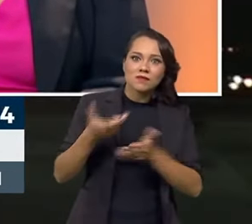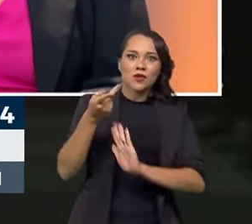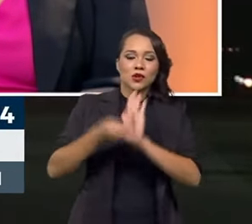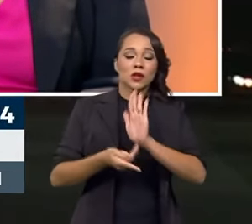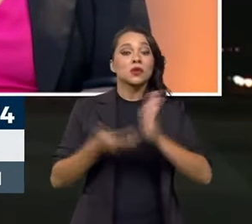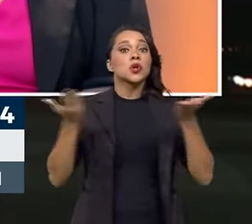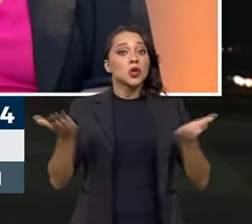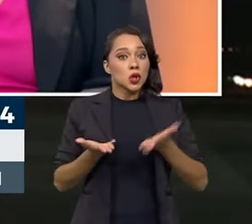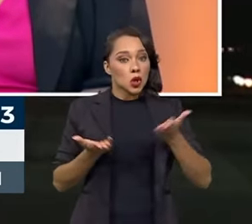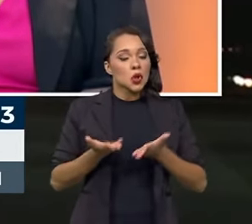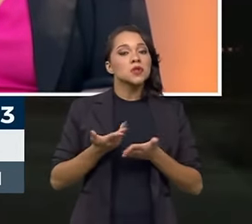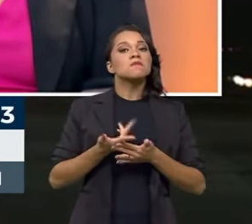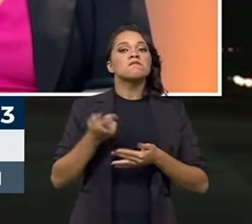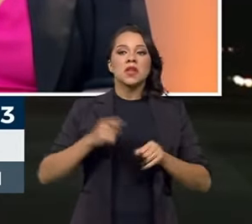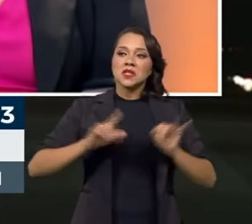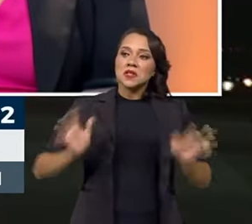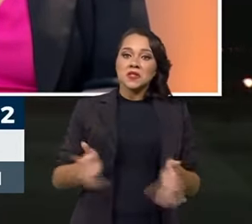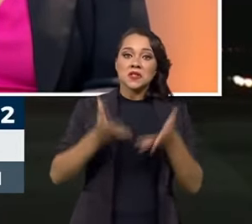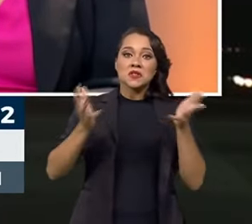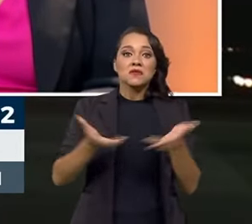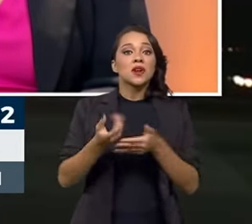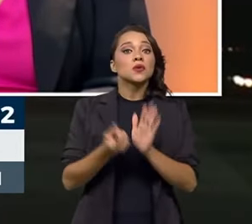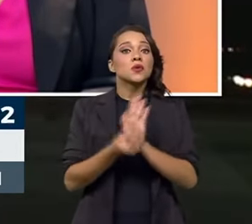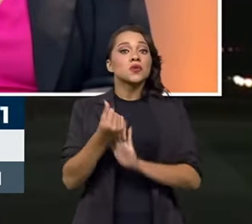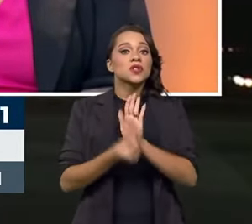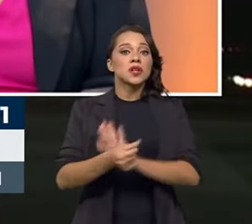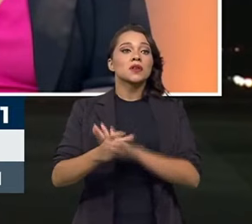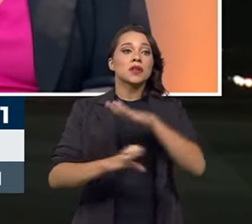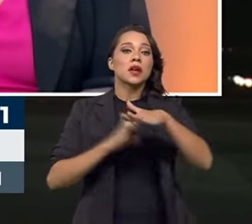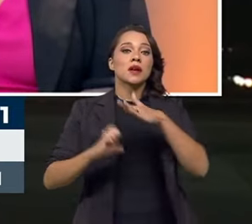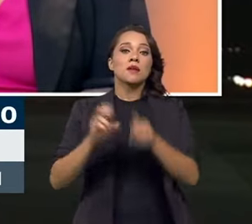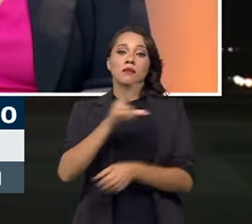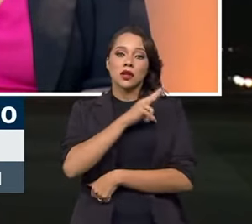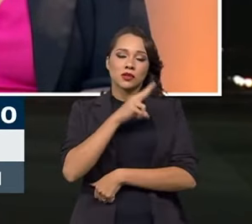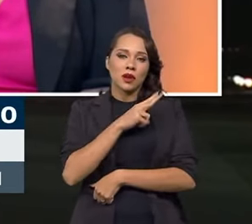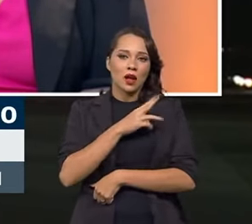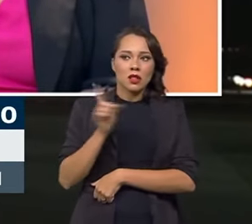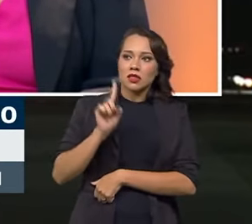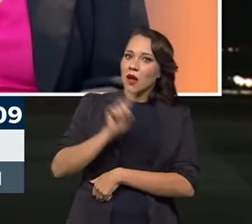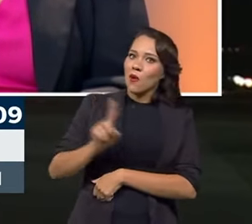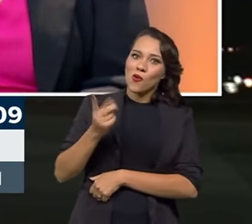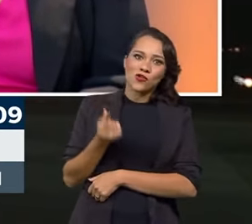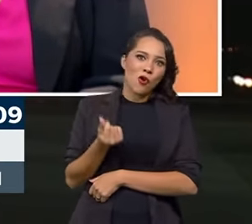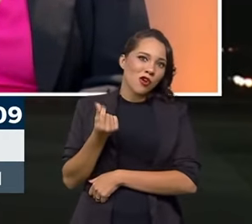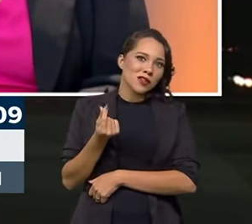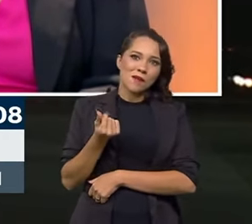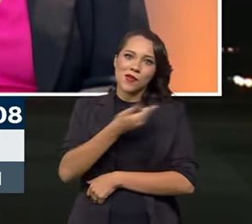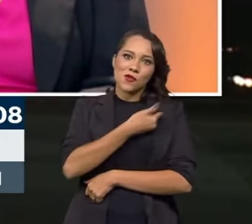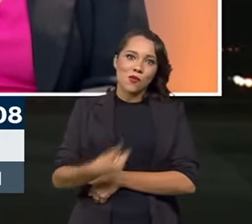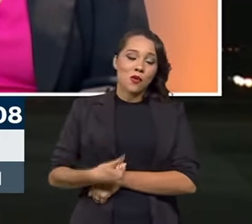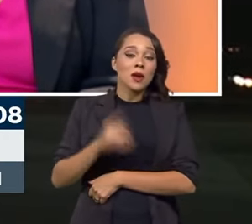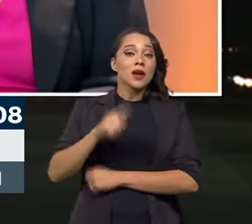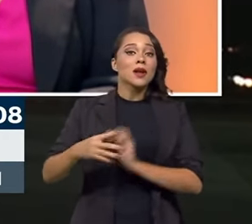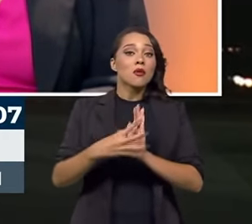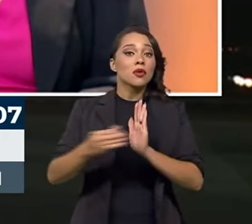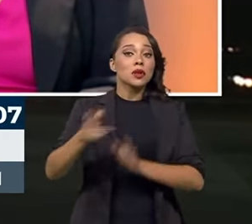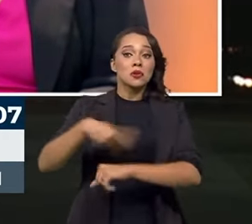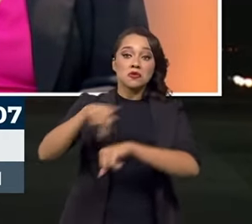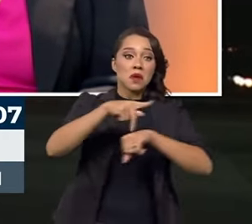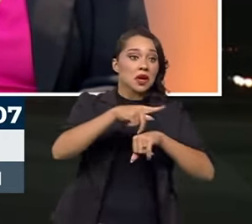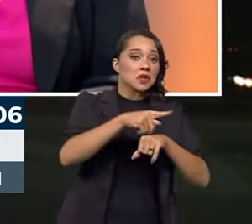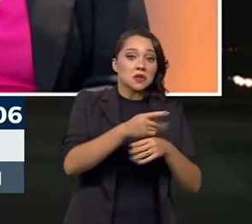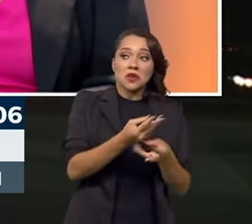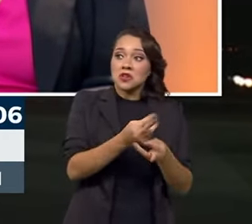hoje está sendo realmente financiado praticamente com dinheiro privado sem utilizar o orçamento público que é um modelo que os países estão